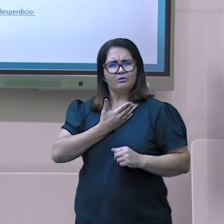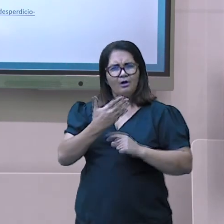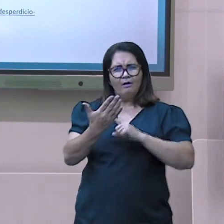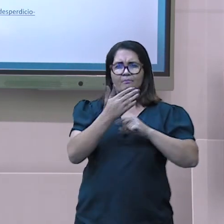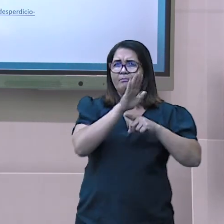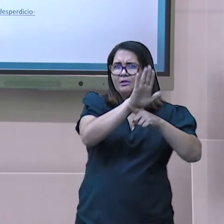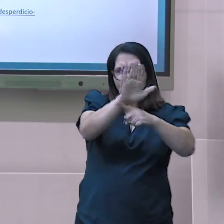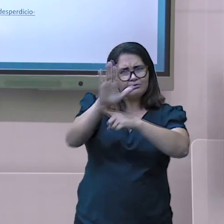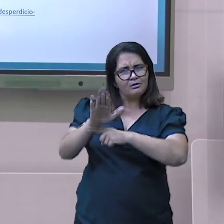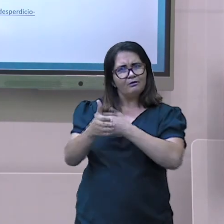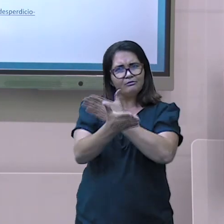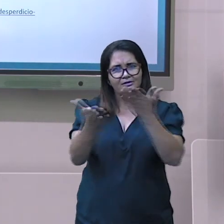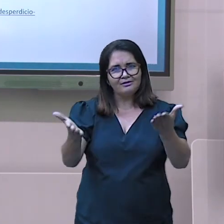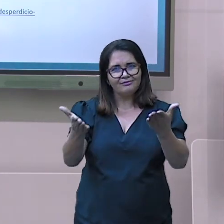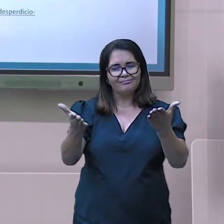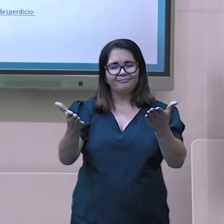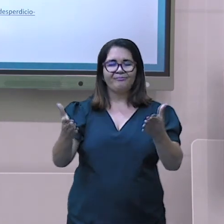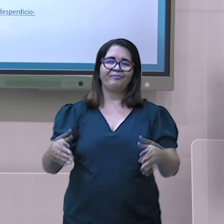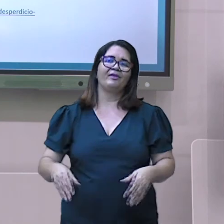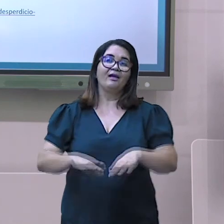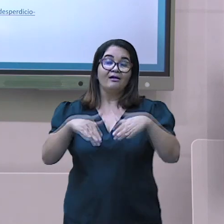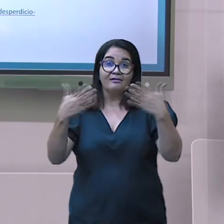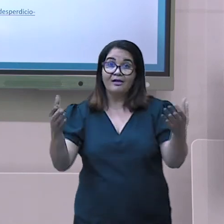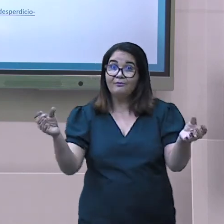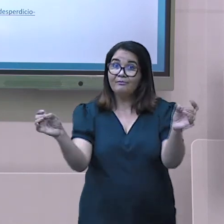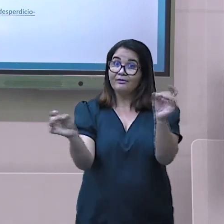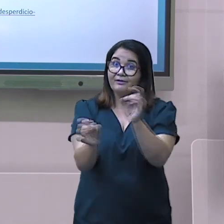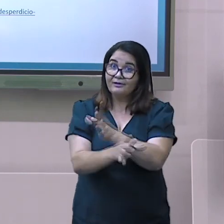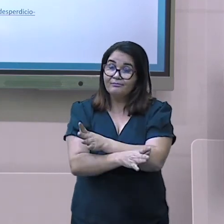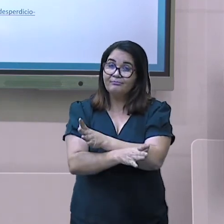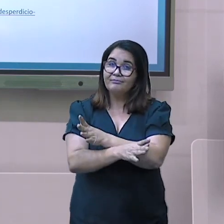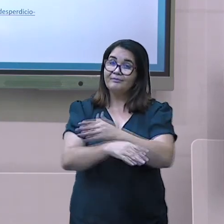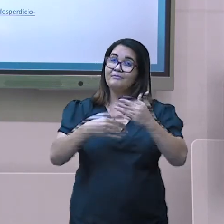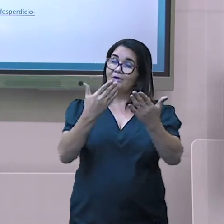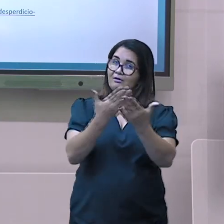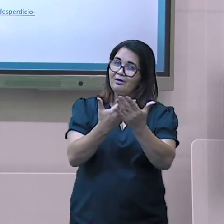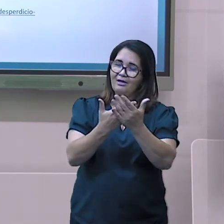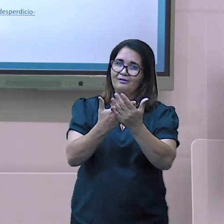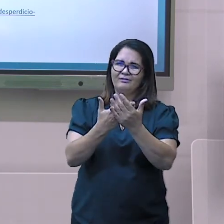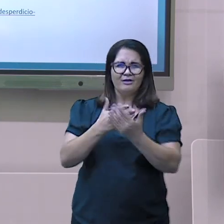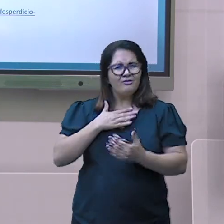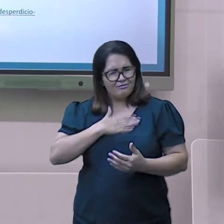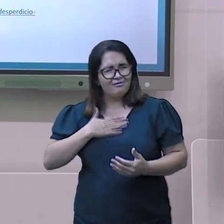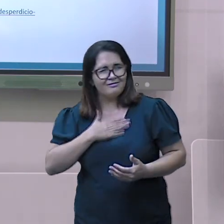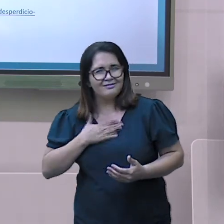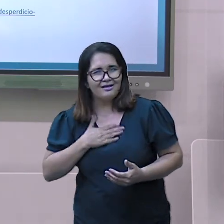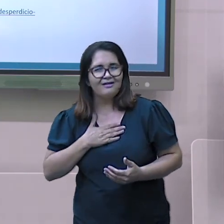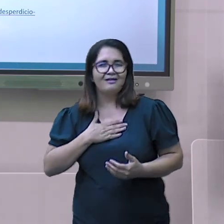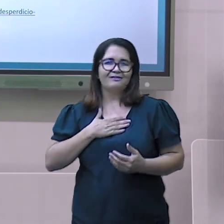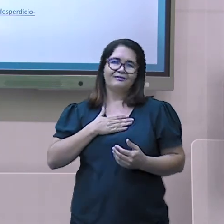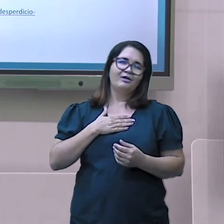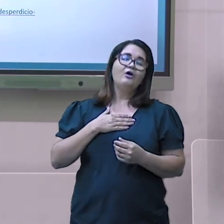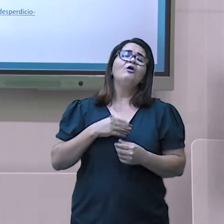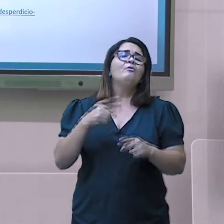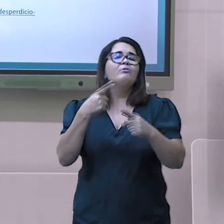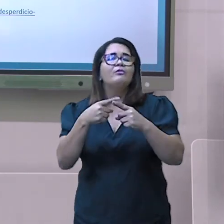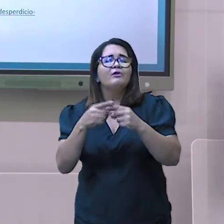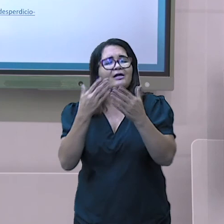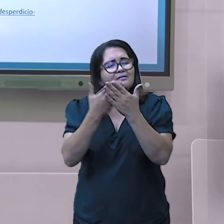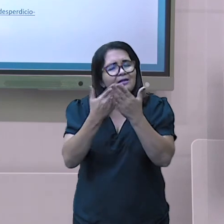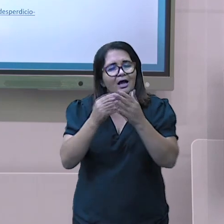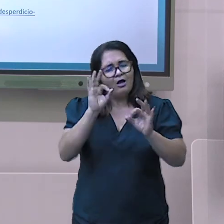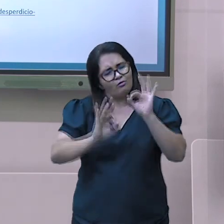Então, nós chegamos ao final de mais uma aula. Espero que vocês tenham gostado. Tudo aqui é preparado com muito